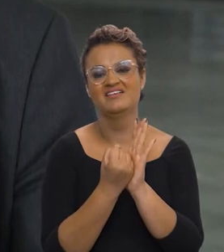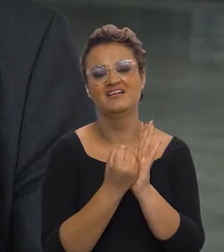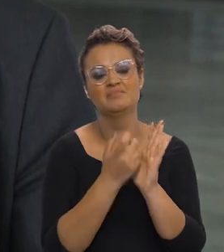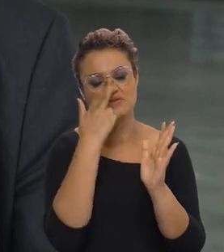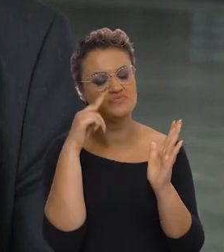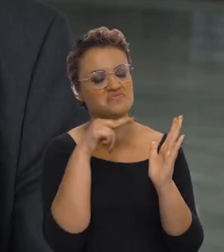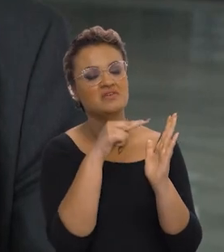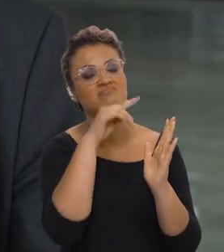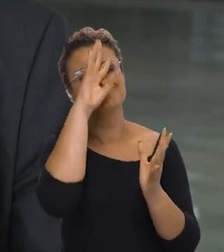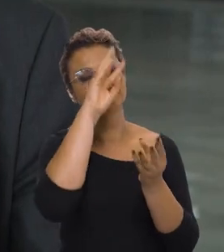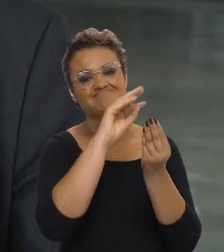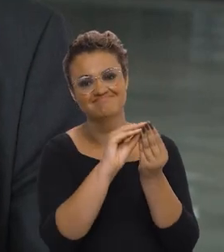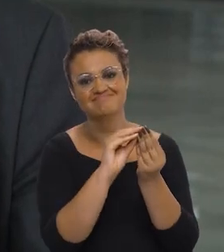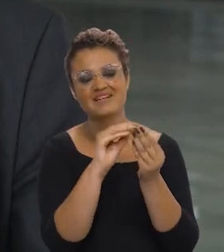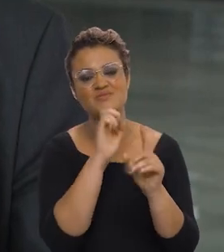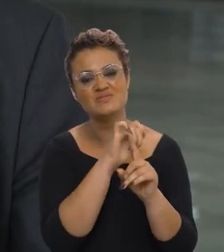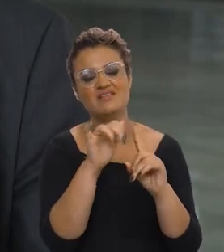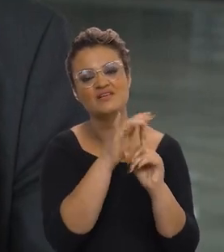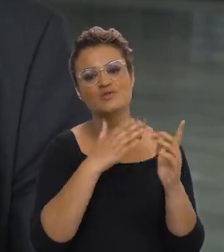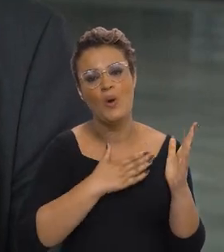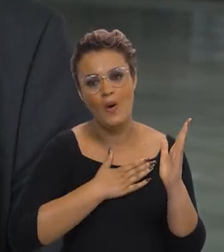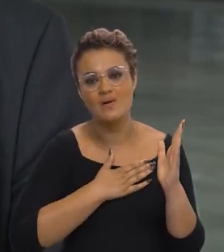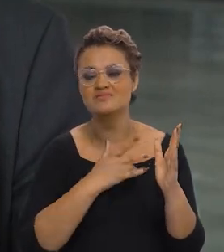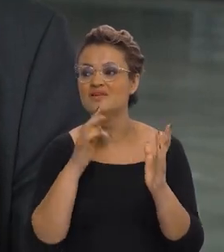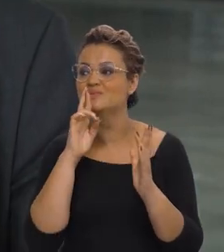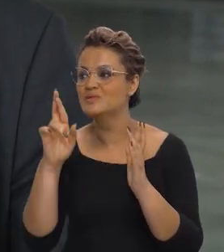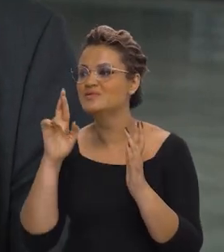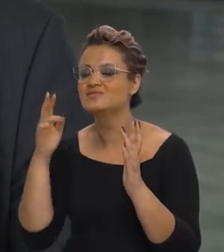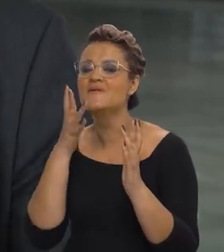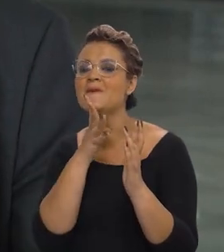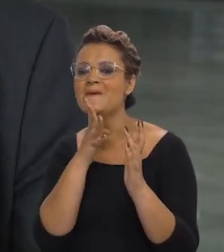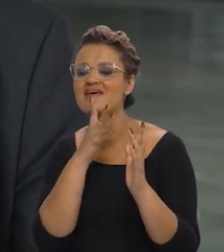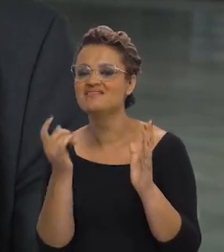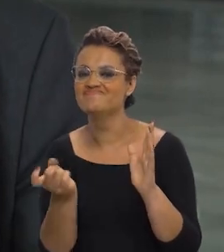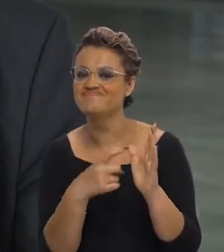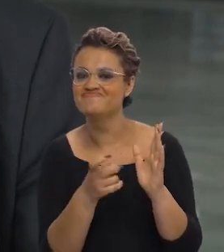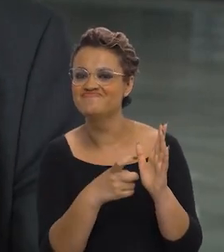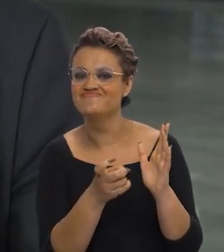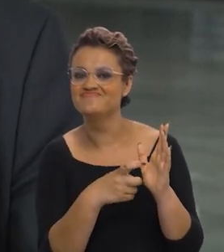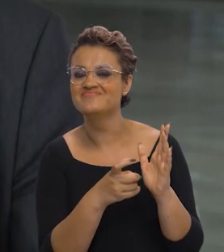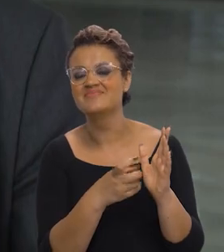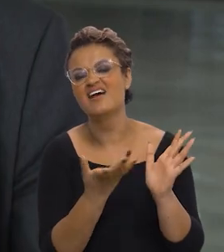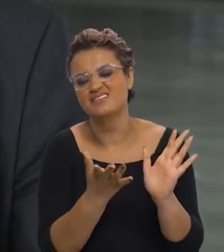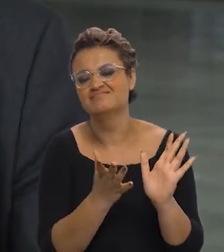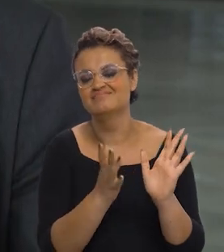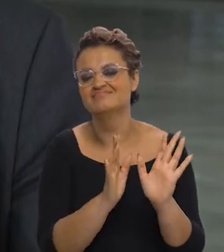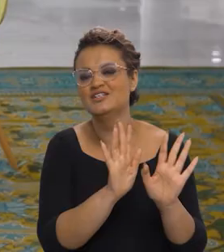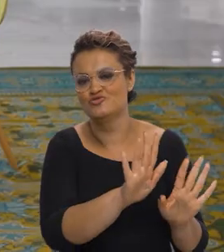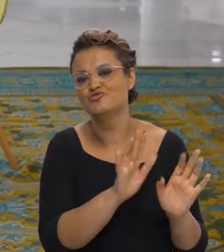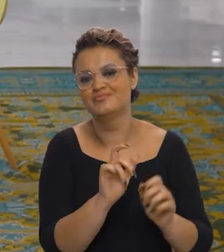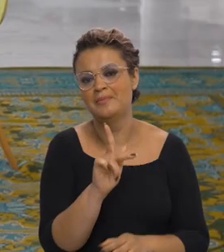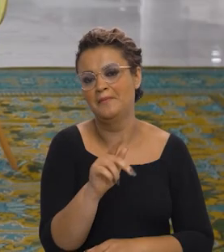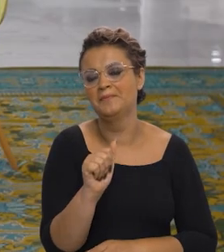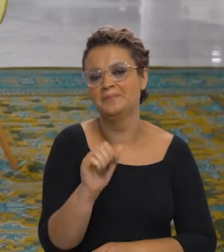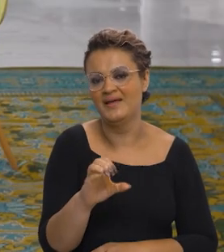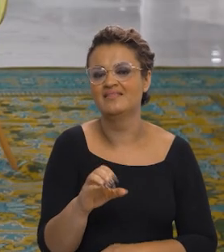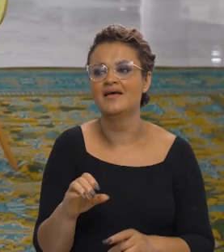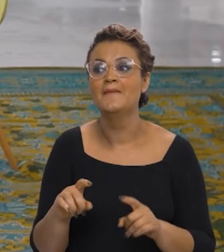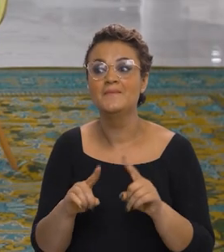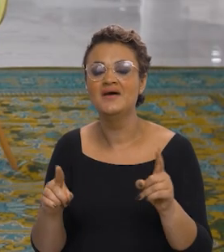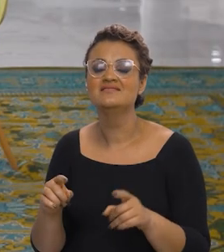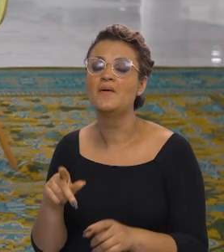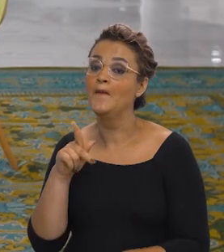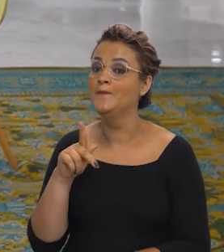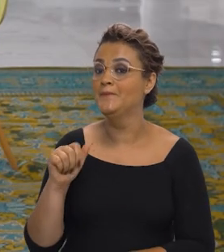uma boa avaliação pela sociedade, por esses resultados que ele trouxe, né? Acabou que ficou PAC,